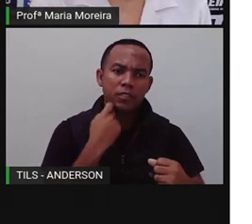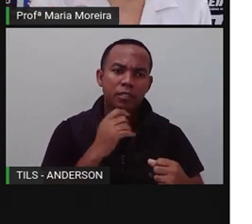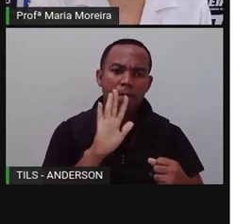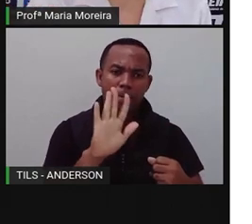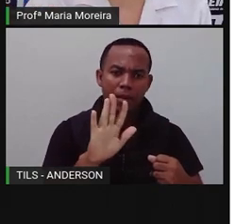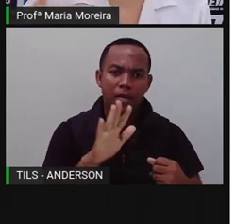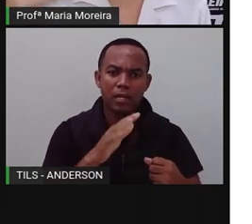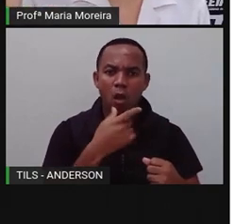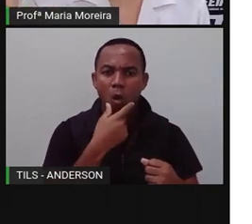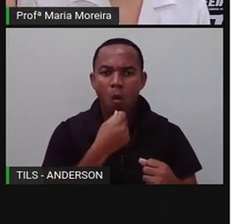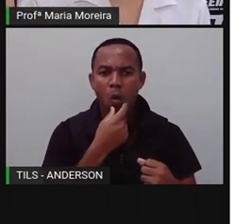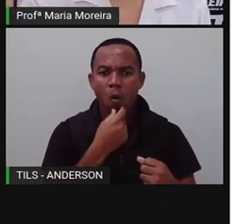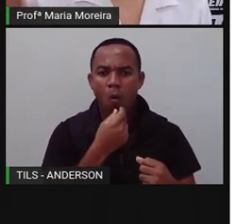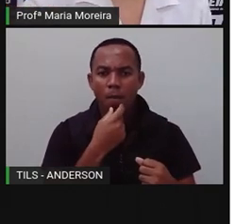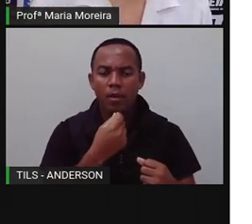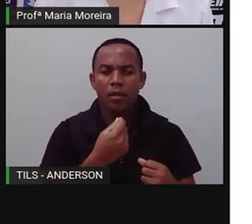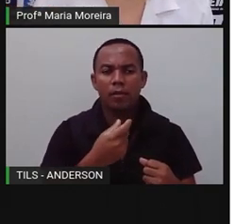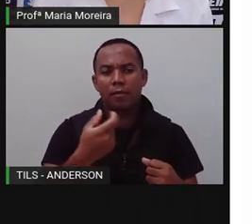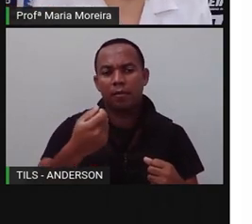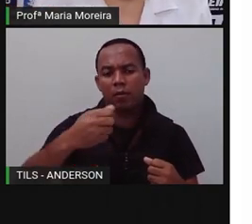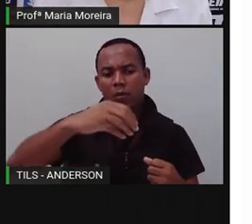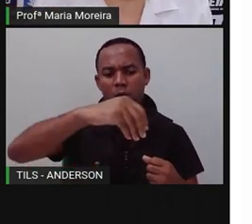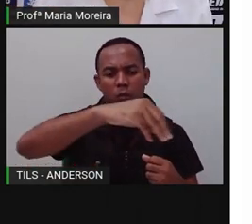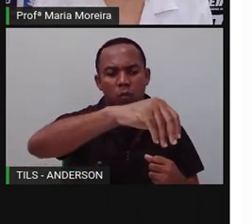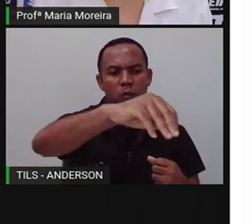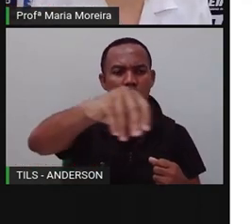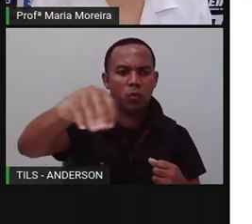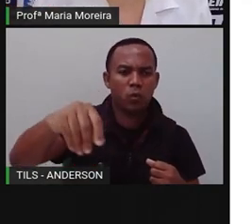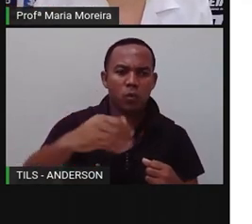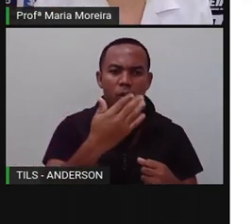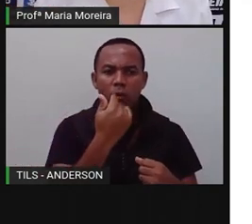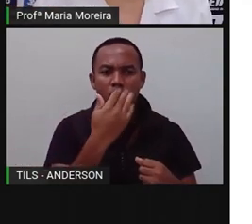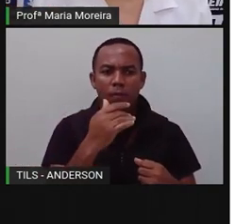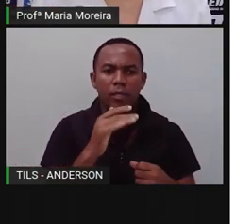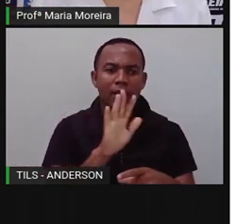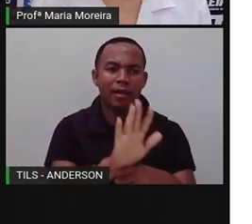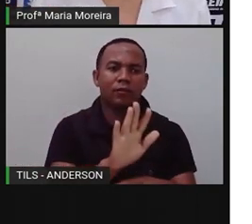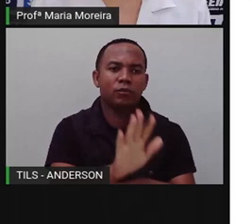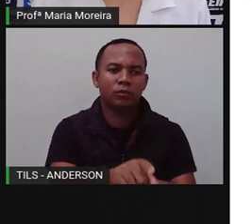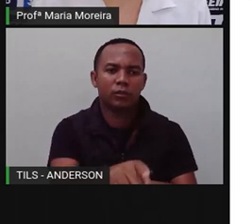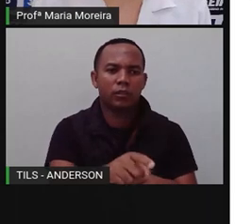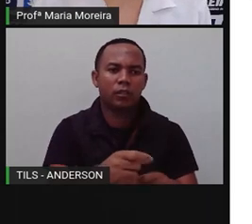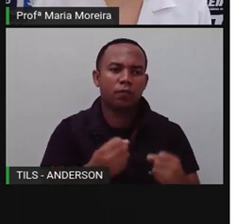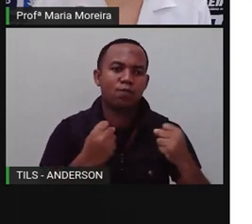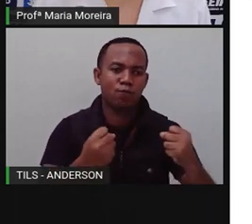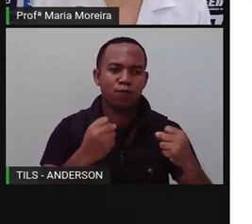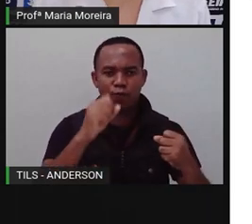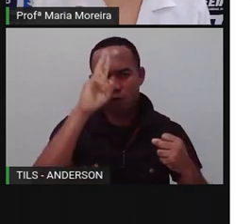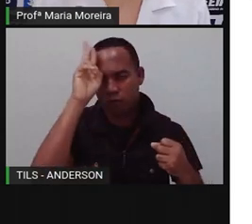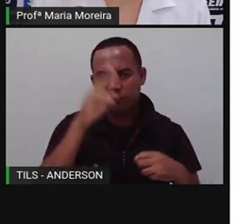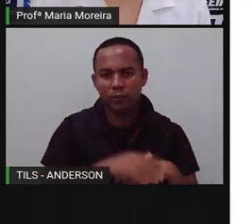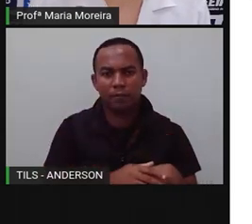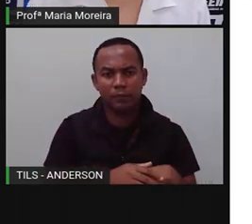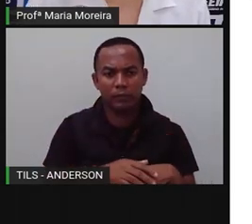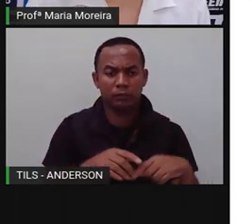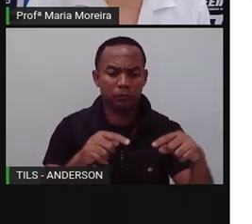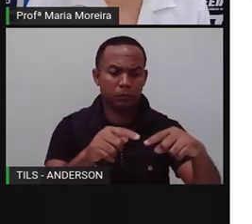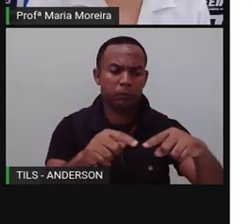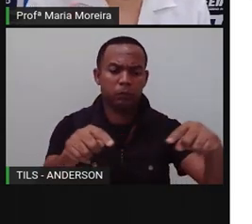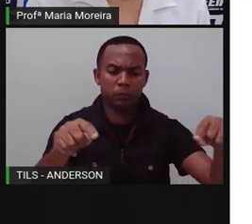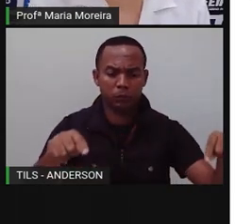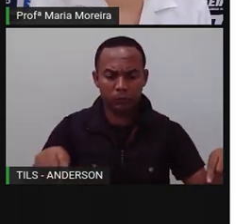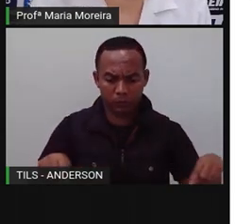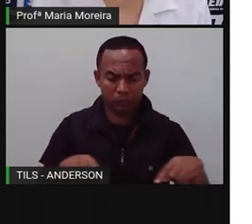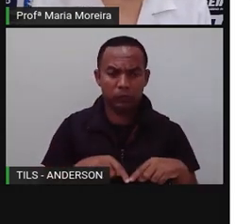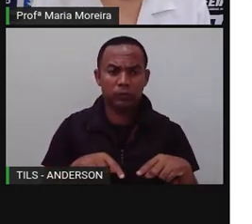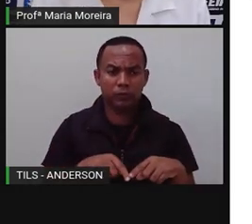sair daí e ele vai o quê? Ser vendido. Então, essa é a função desses tanques. É como se fosse um criatório. Não, fosse